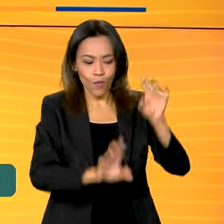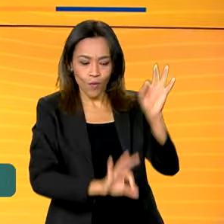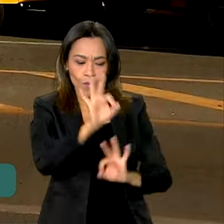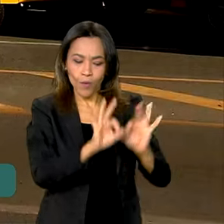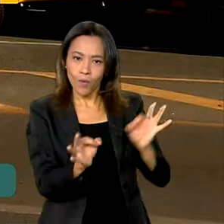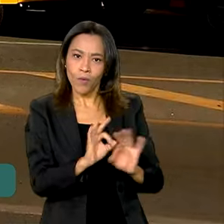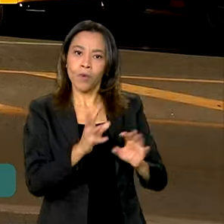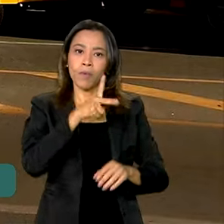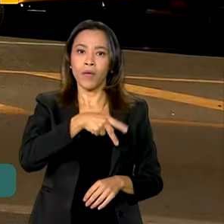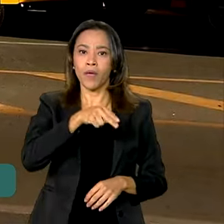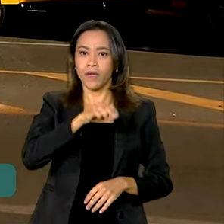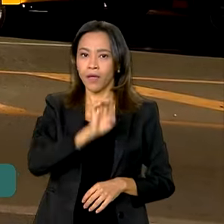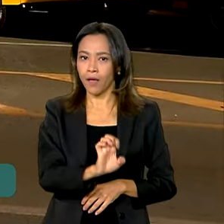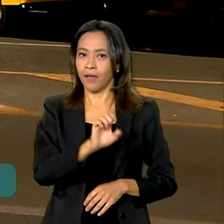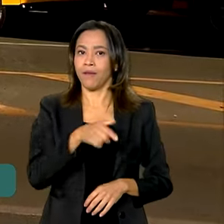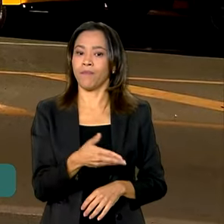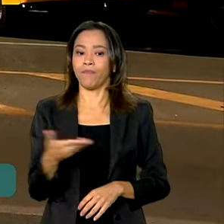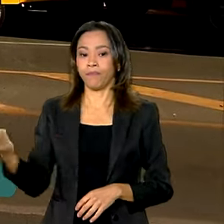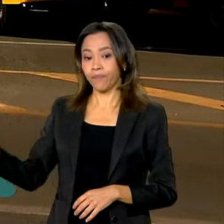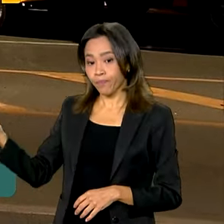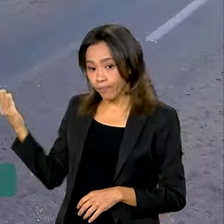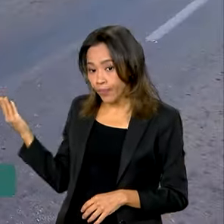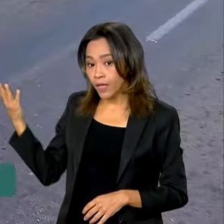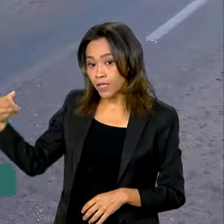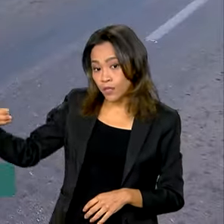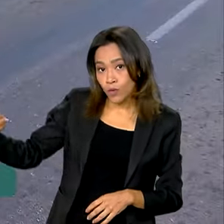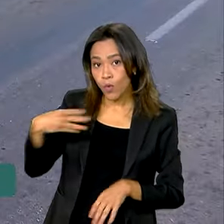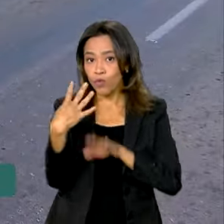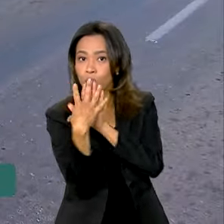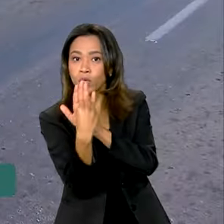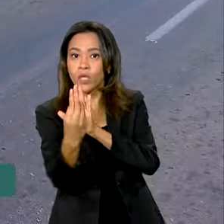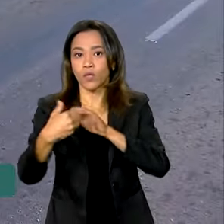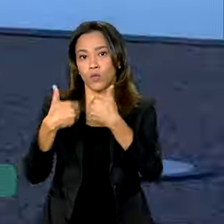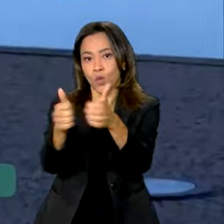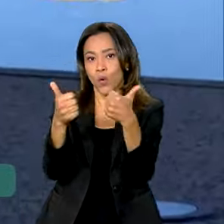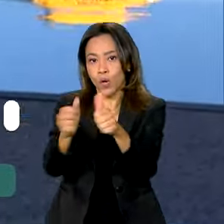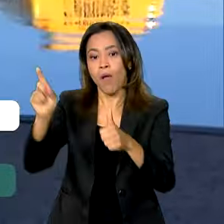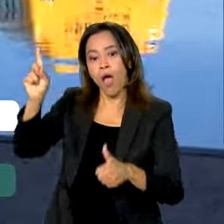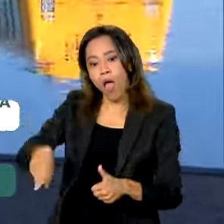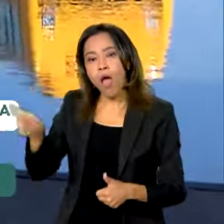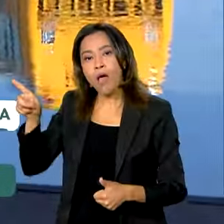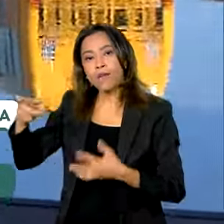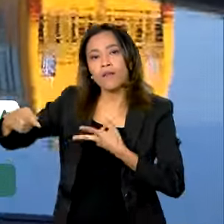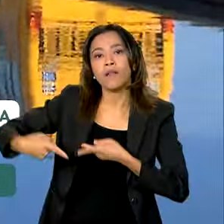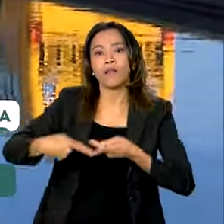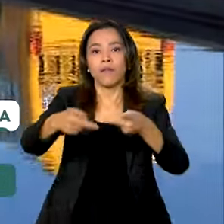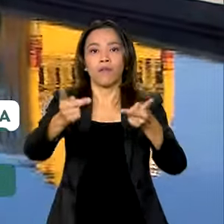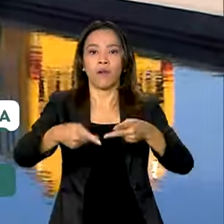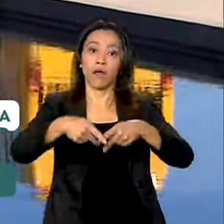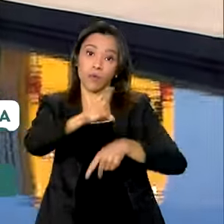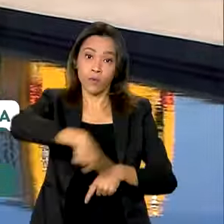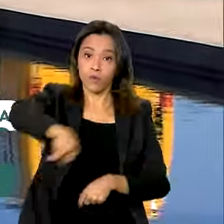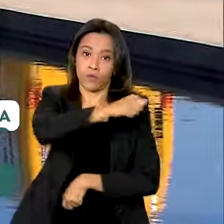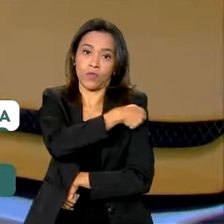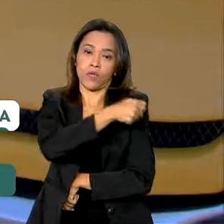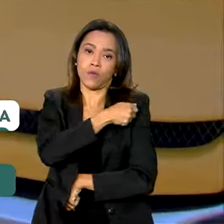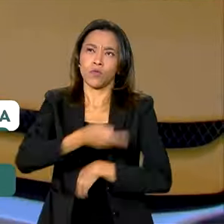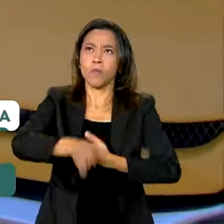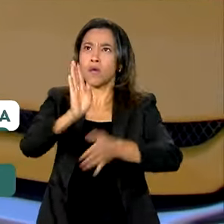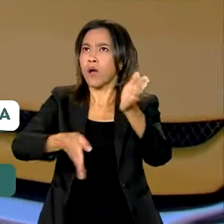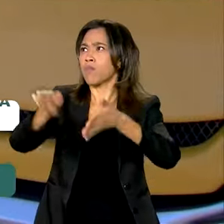Os modelos de ônibus escolares fazem parte da nova frota de veículos que levarão alunos para as escolas em todo o país.